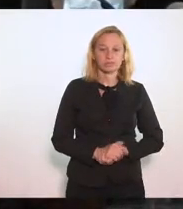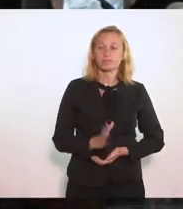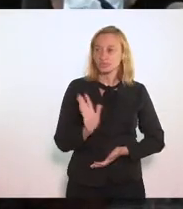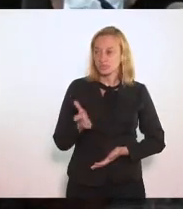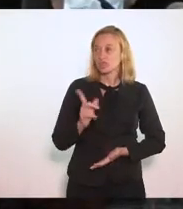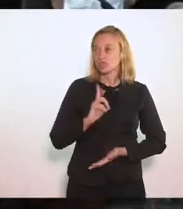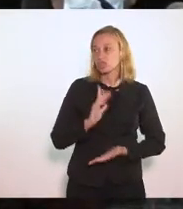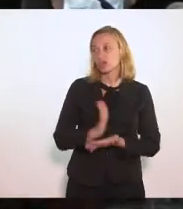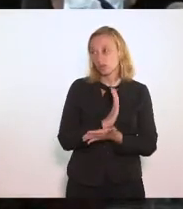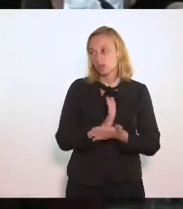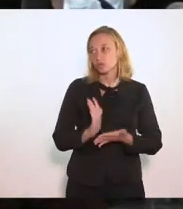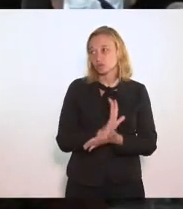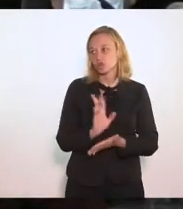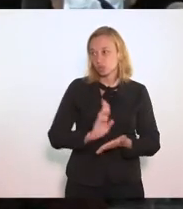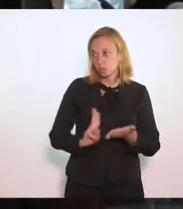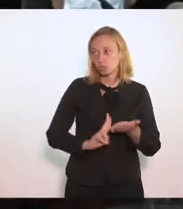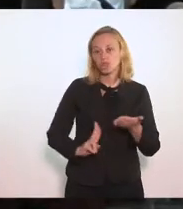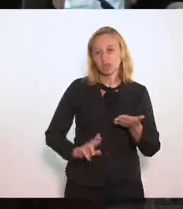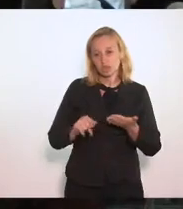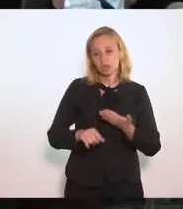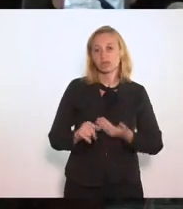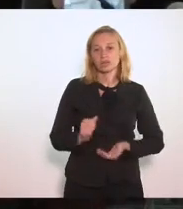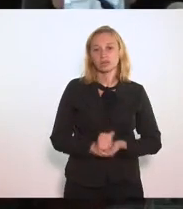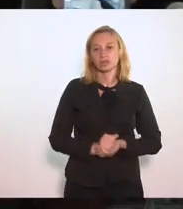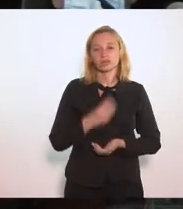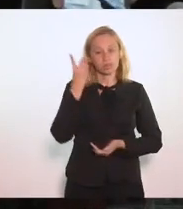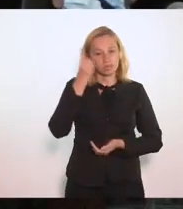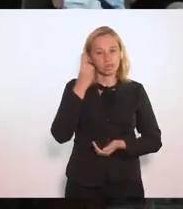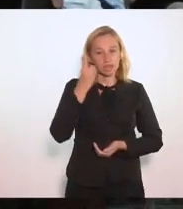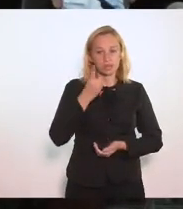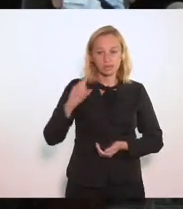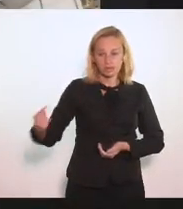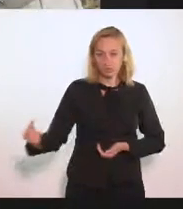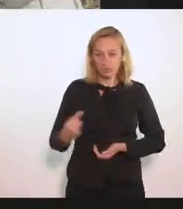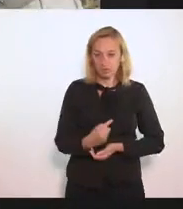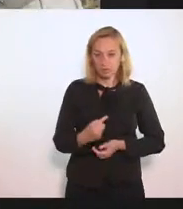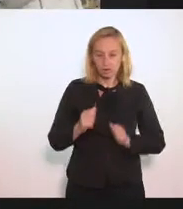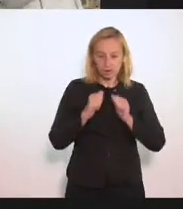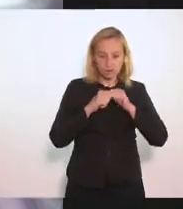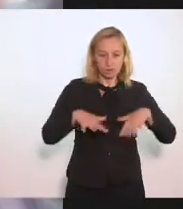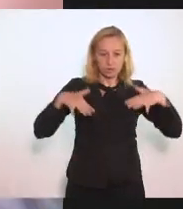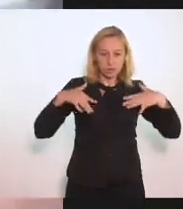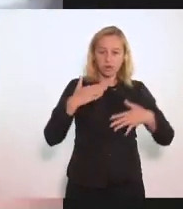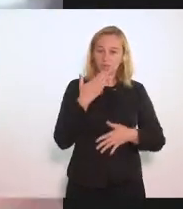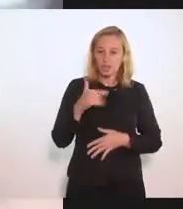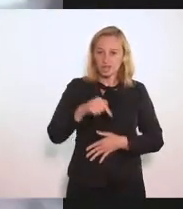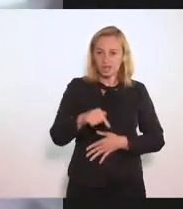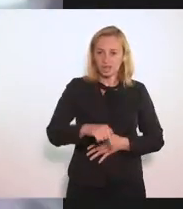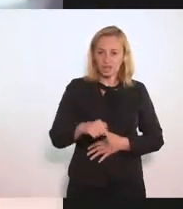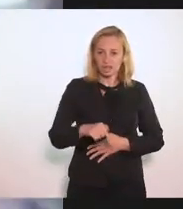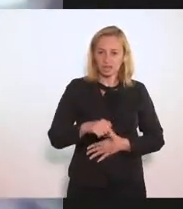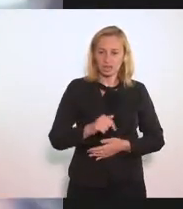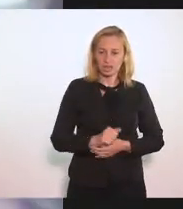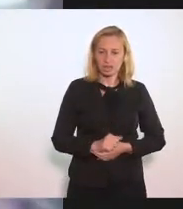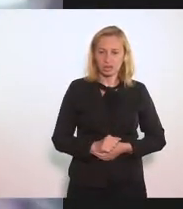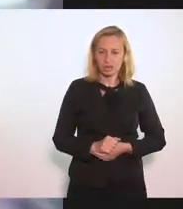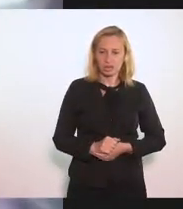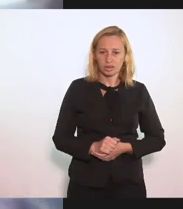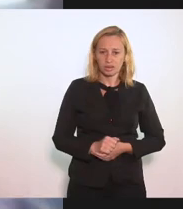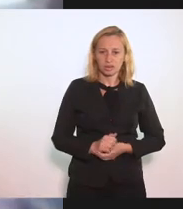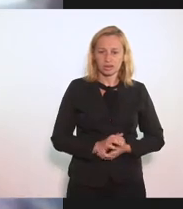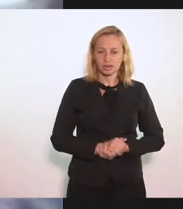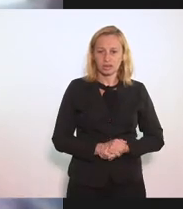Alguns inscritos Que tinham Alguns deputados Que vieram ao plenário Eu sei Mas eu pedi Aqui Pelo